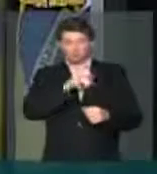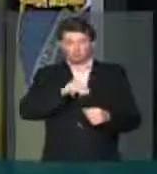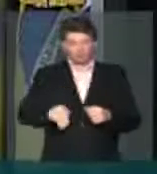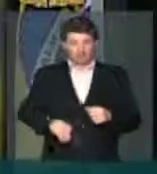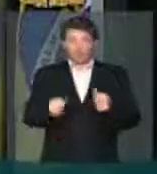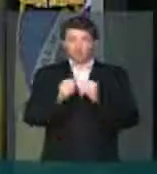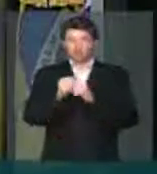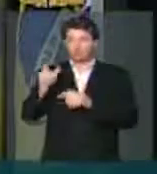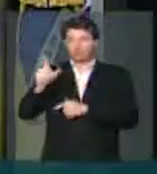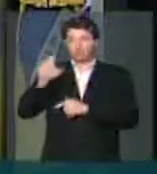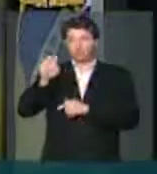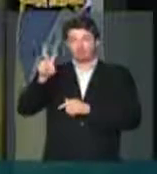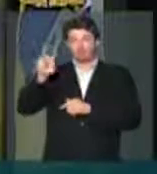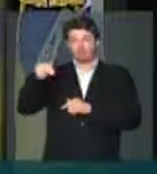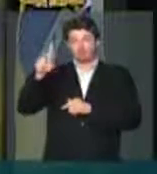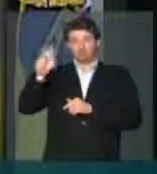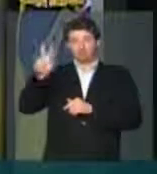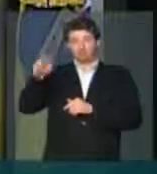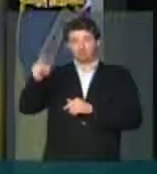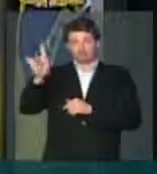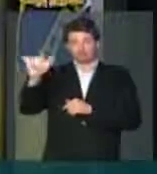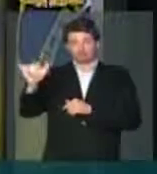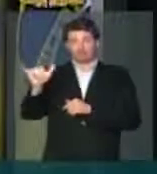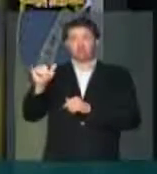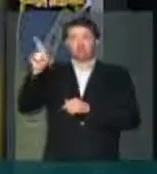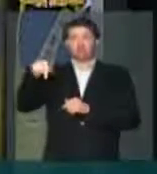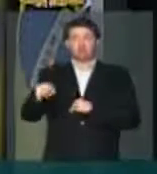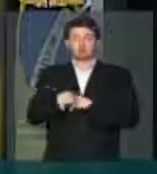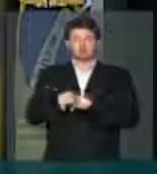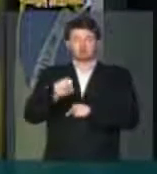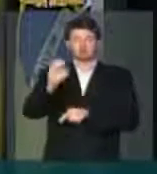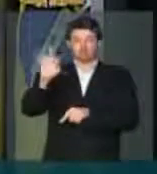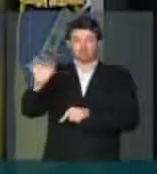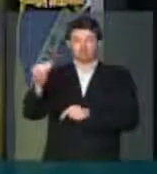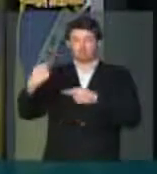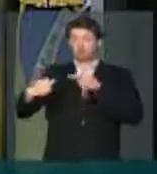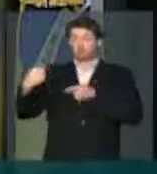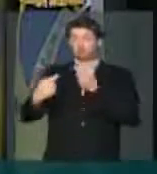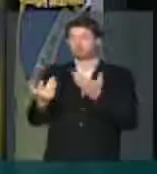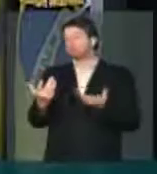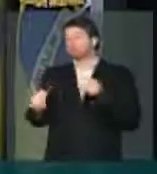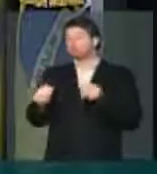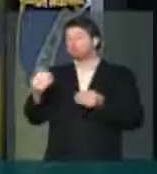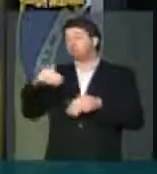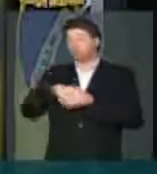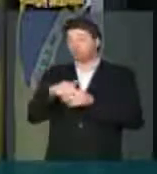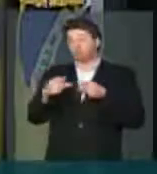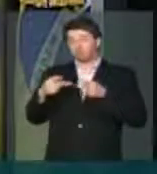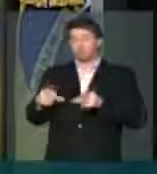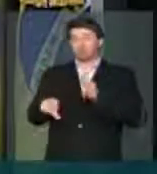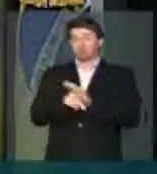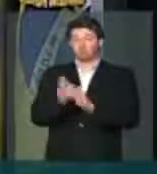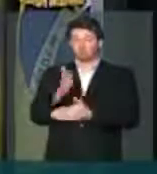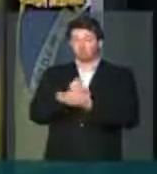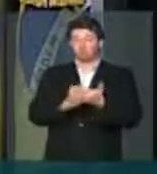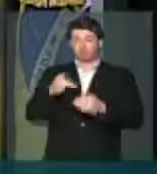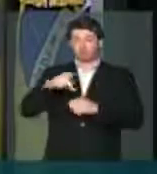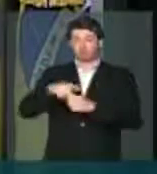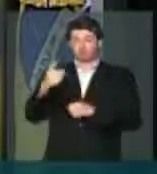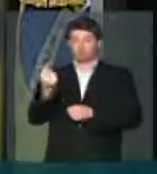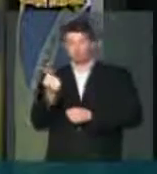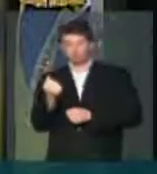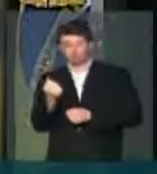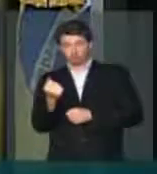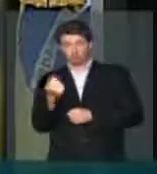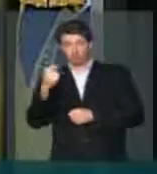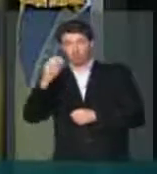Ricardo Lewandowski, para tratar da votação do projeto da divisão do roito do pré